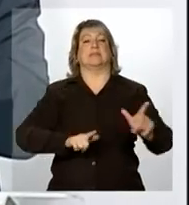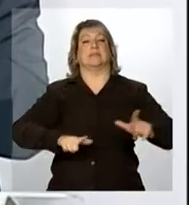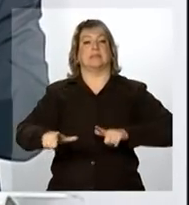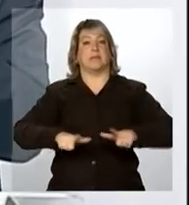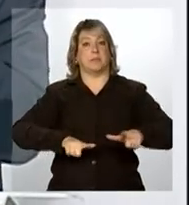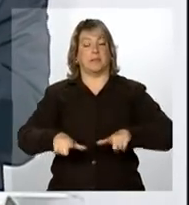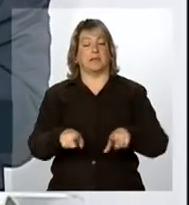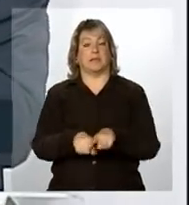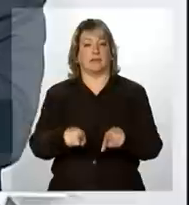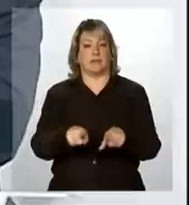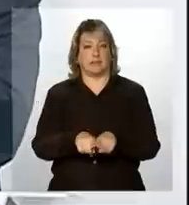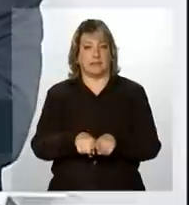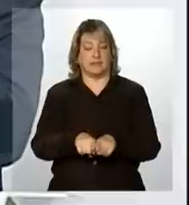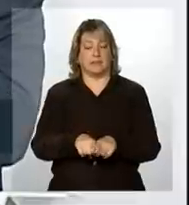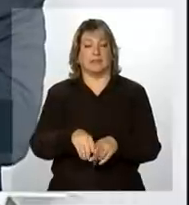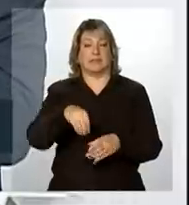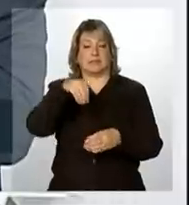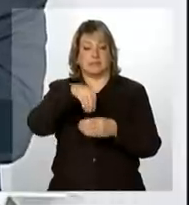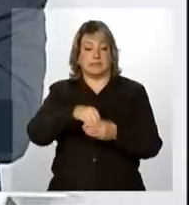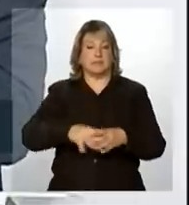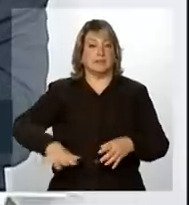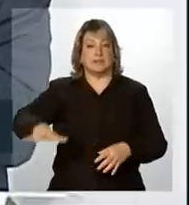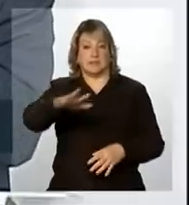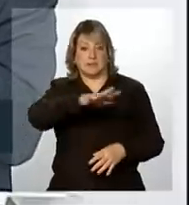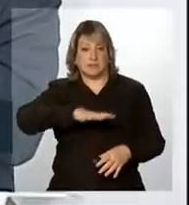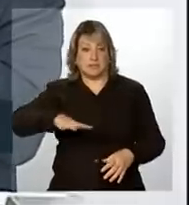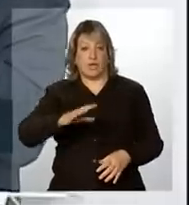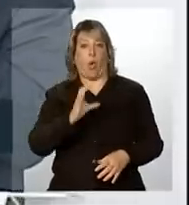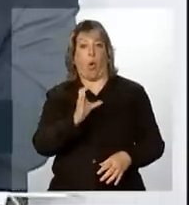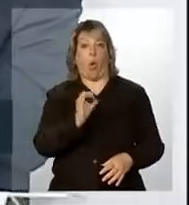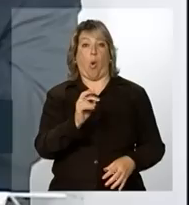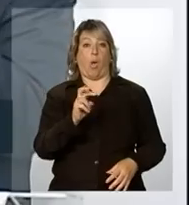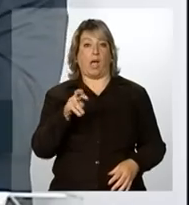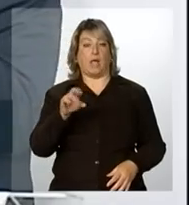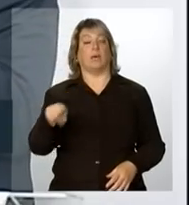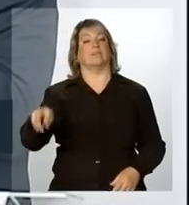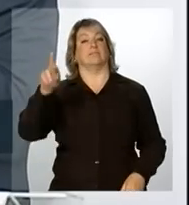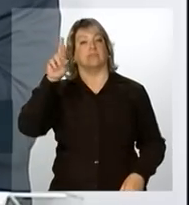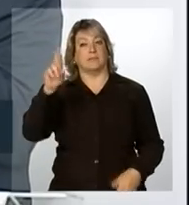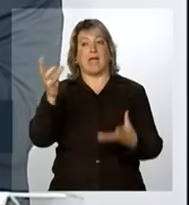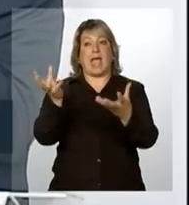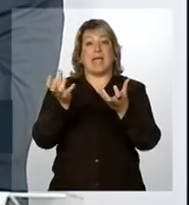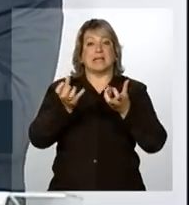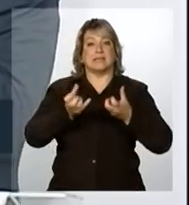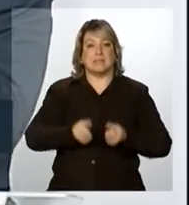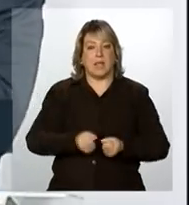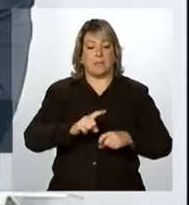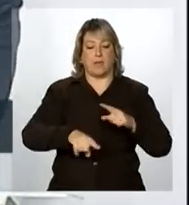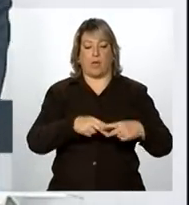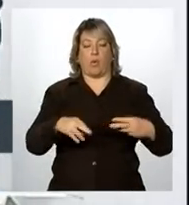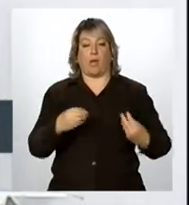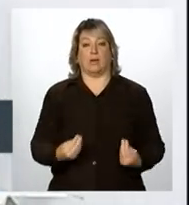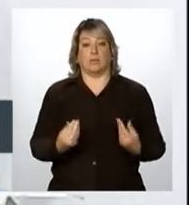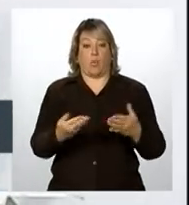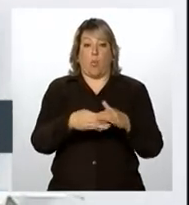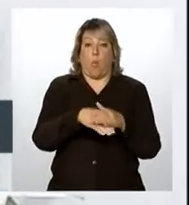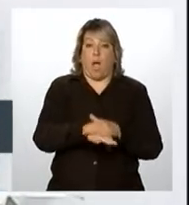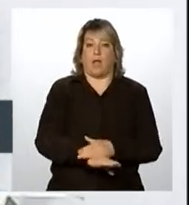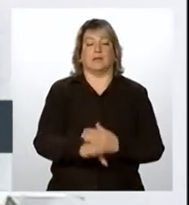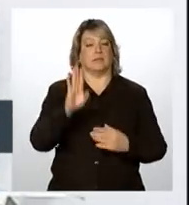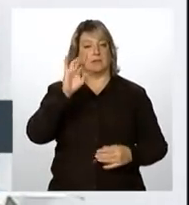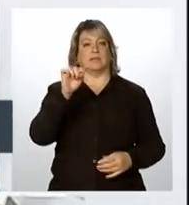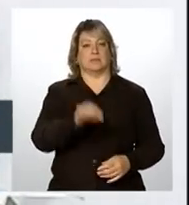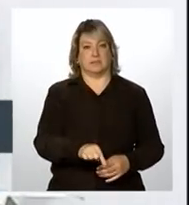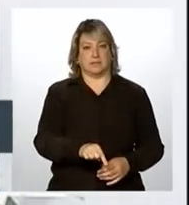em cada região do país e o Correio será responsável pela recepção e, sobretudo, pela guarda. Nós vamos